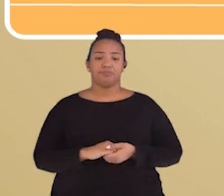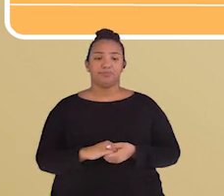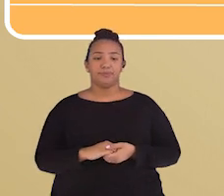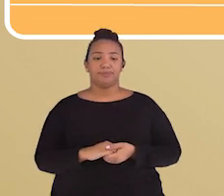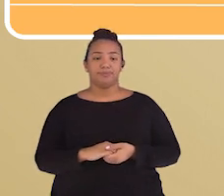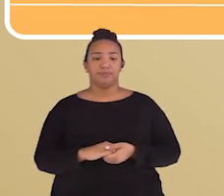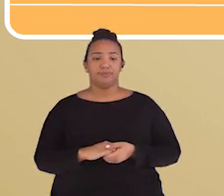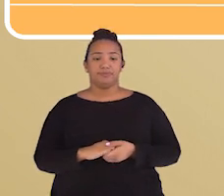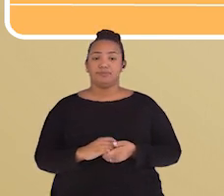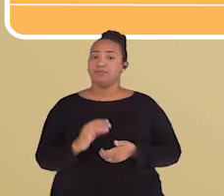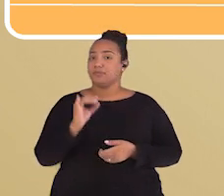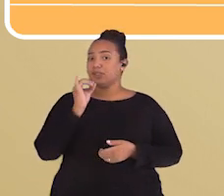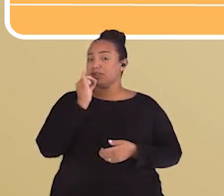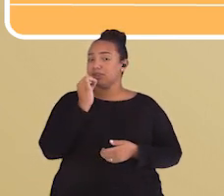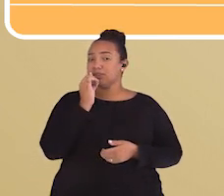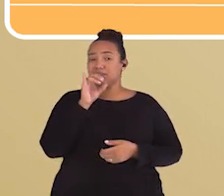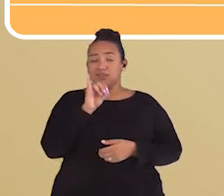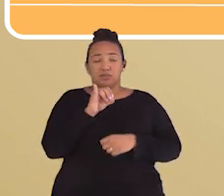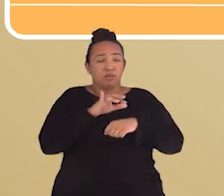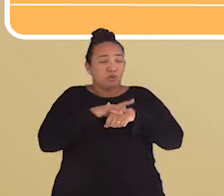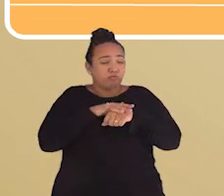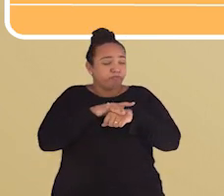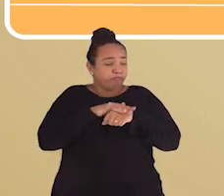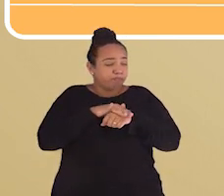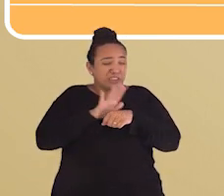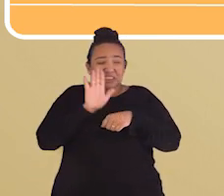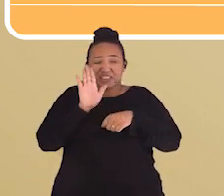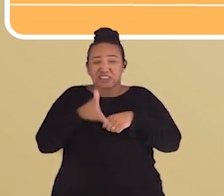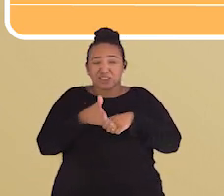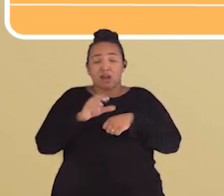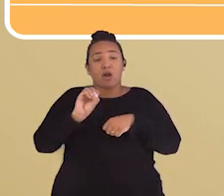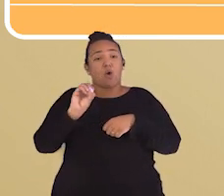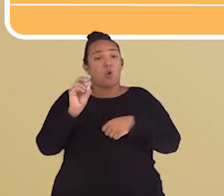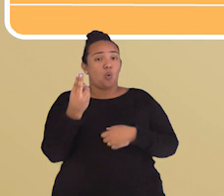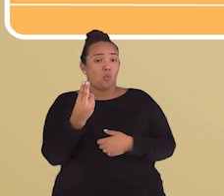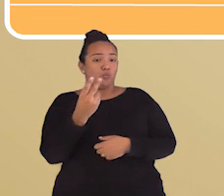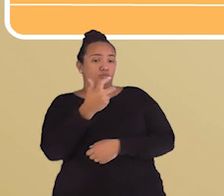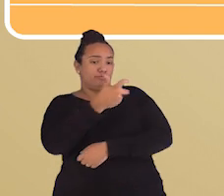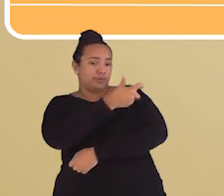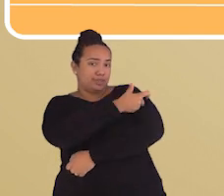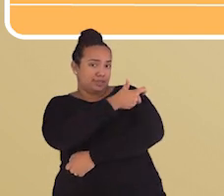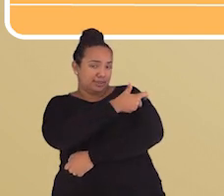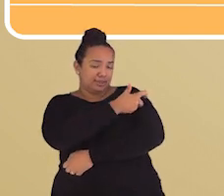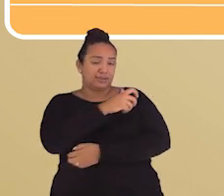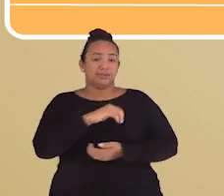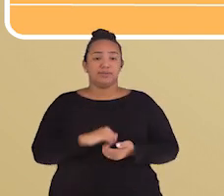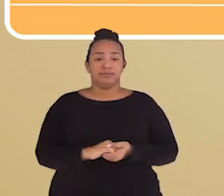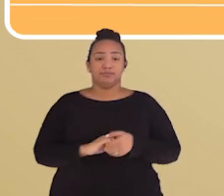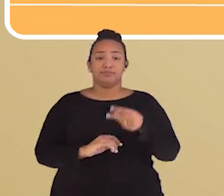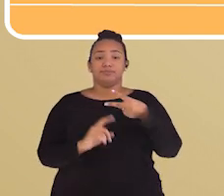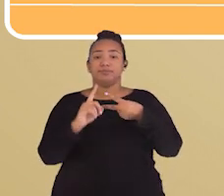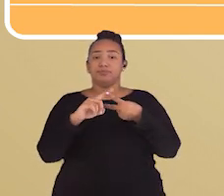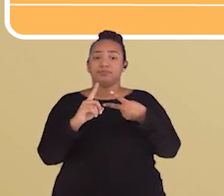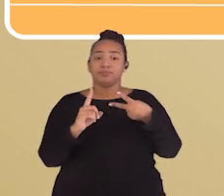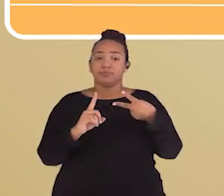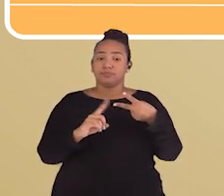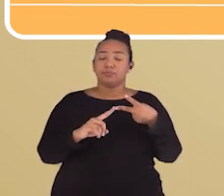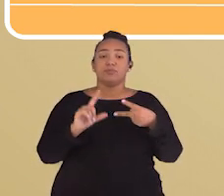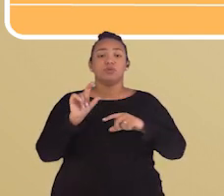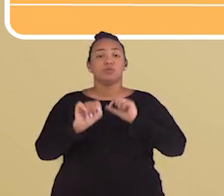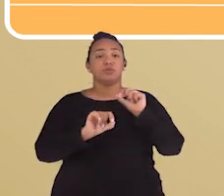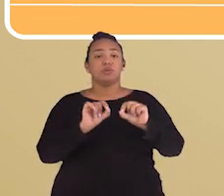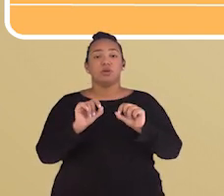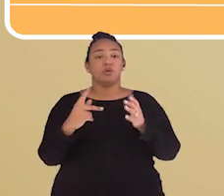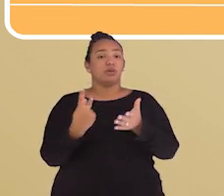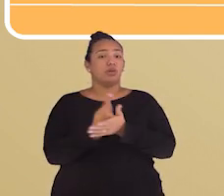doenças. Quando ficamos realmente doentes ou quando somos vacinados. Nos dois casos, ocorre a